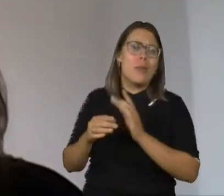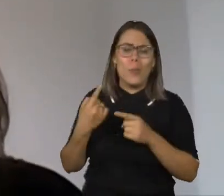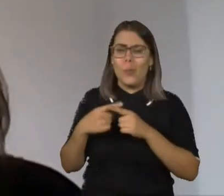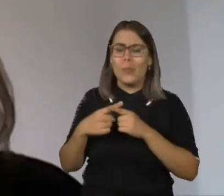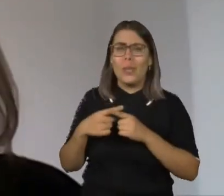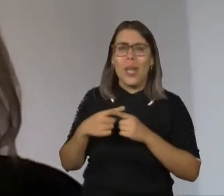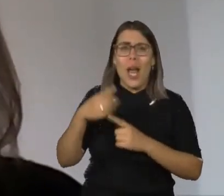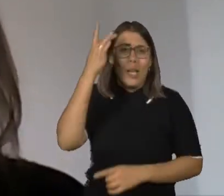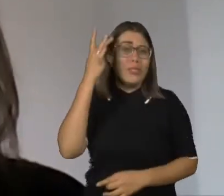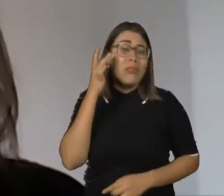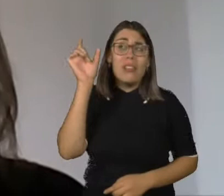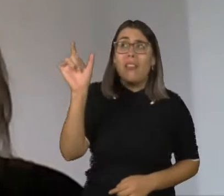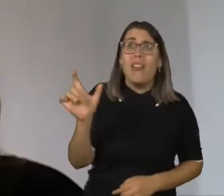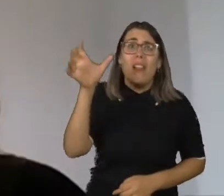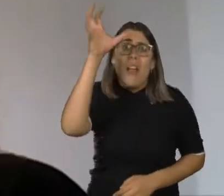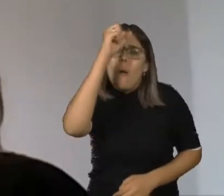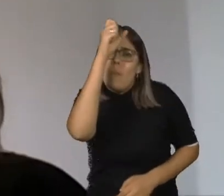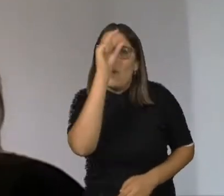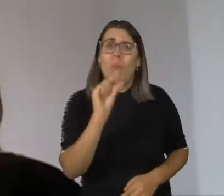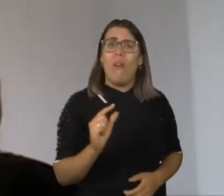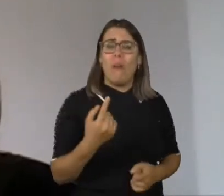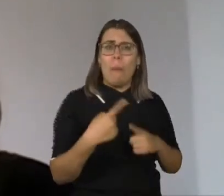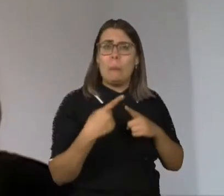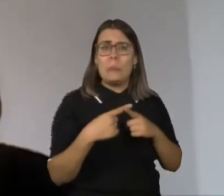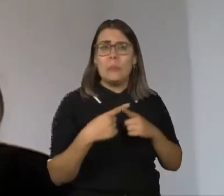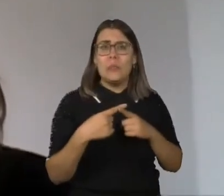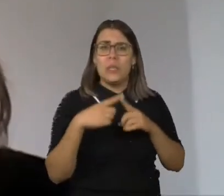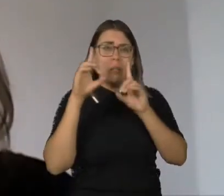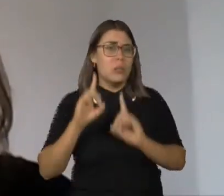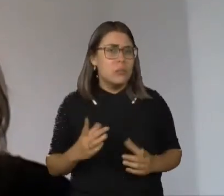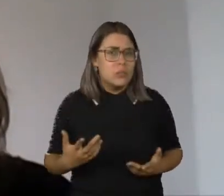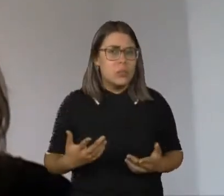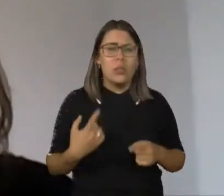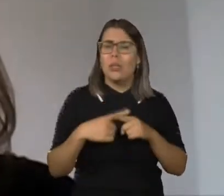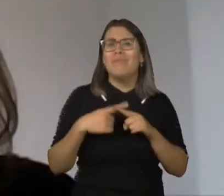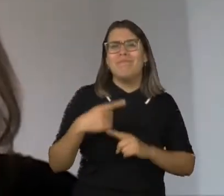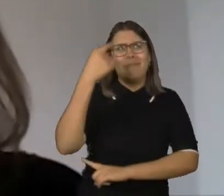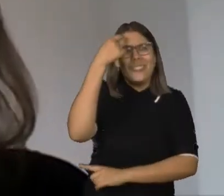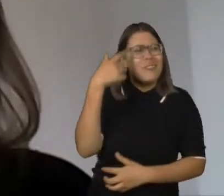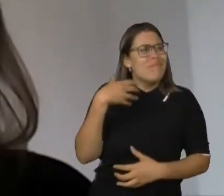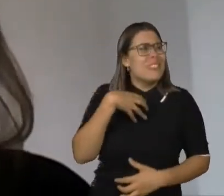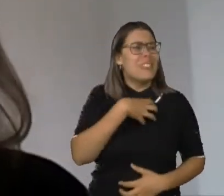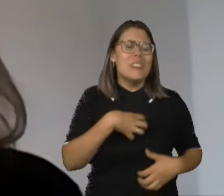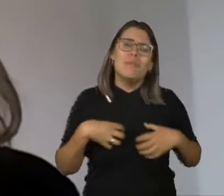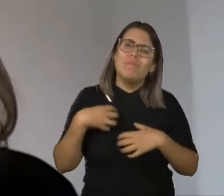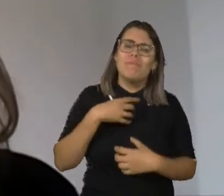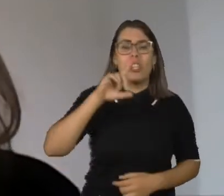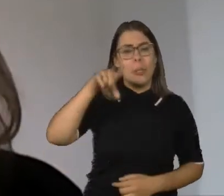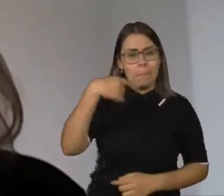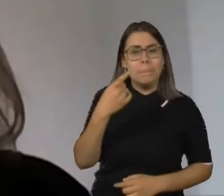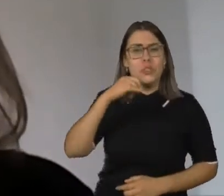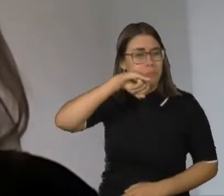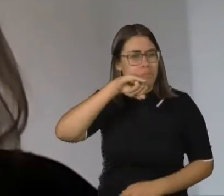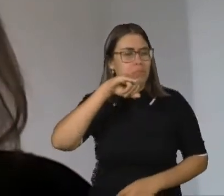entendimento que ele poderia ter das coisas, do mundo. E desde aquela época isso já me intrigava. Depois eu tive a